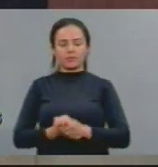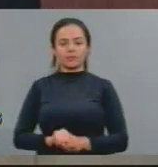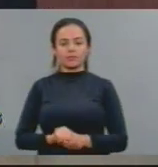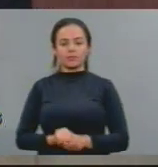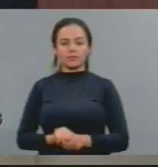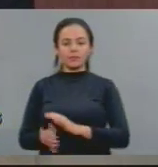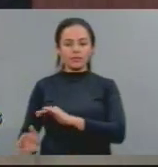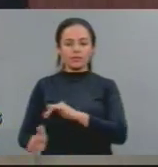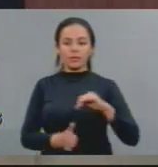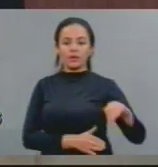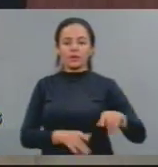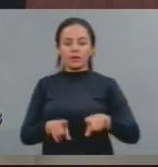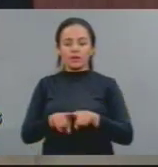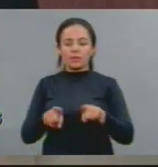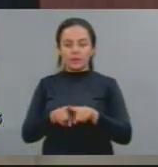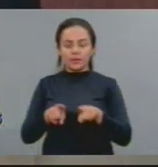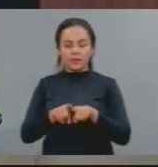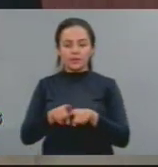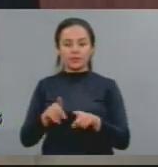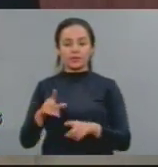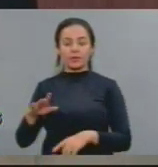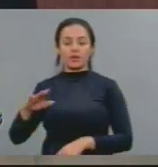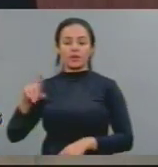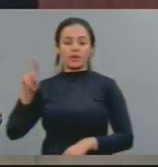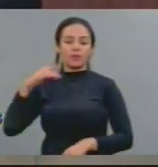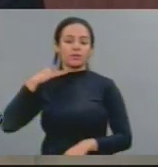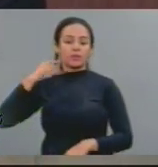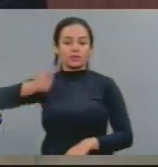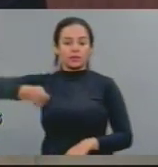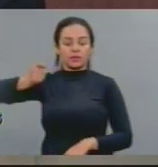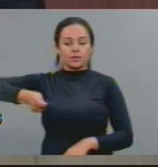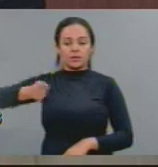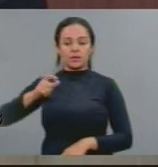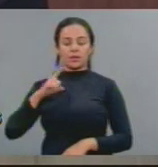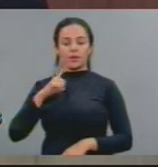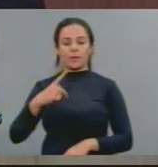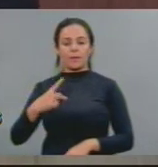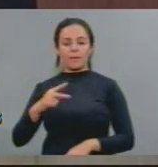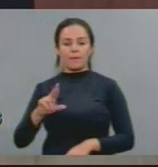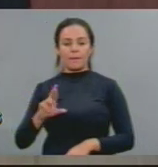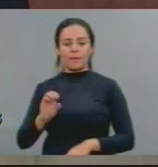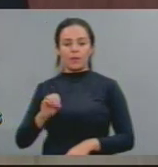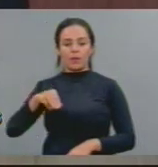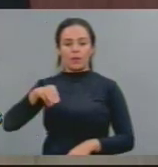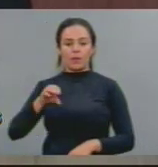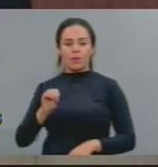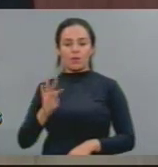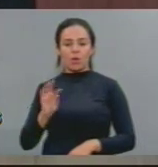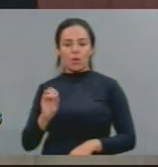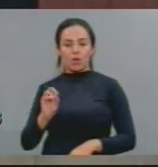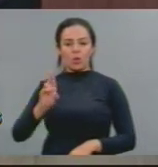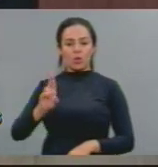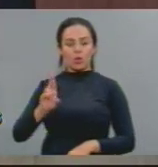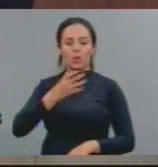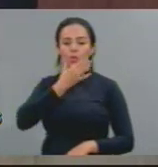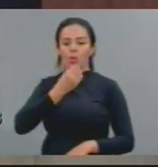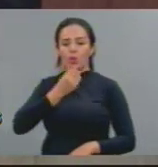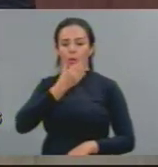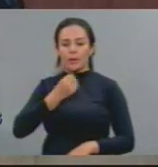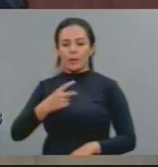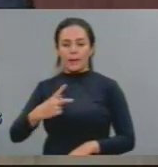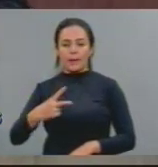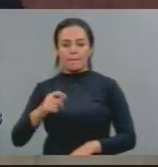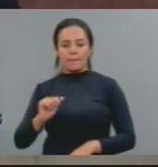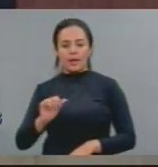que a promotoria e a assistência de acusação tem realizado, promotoria a cargo do doutor Patrick Oliveira,